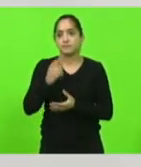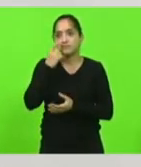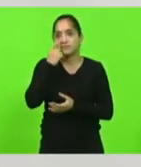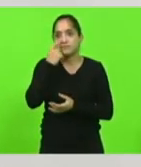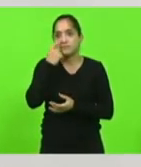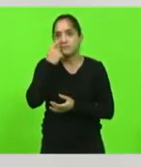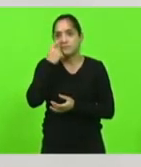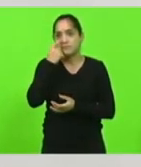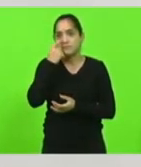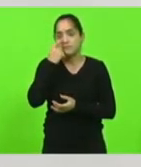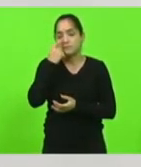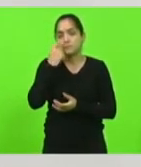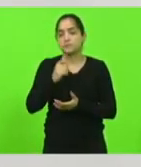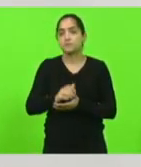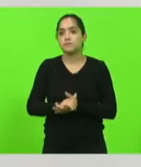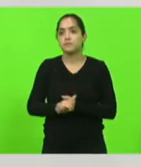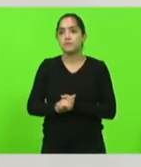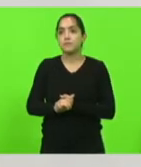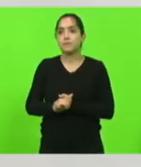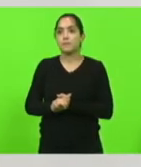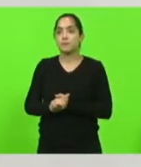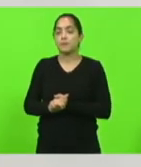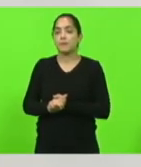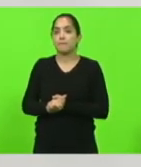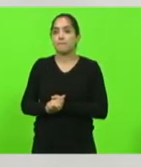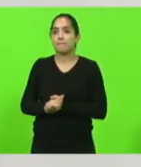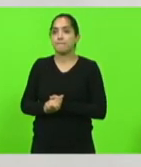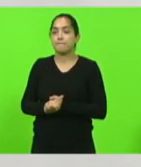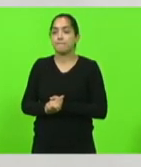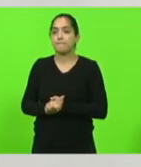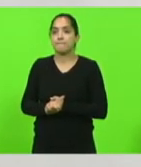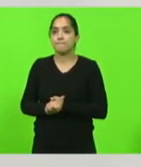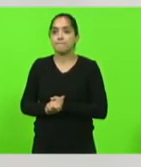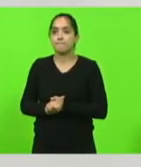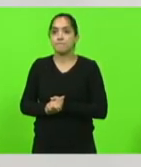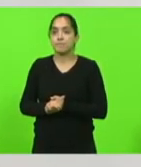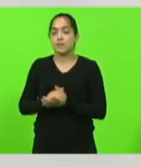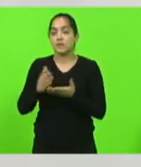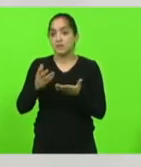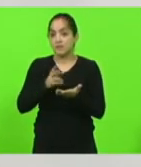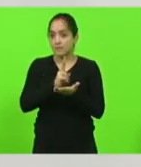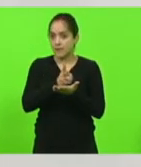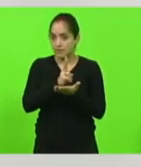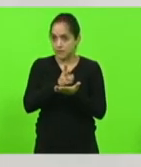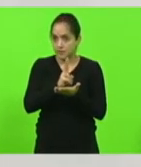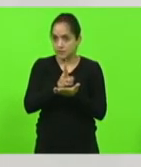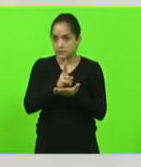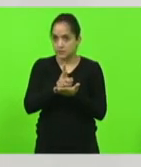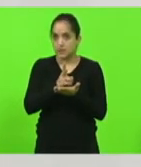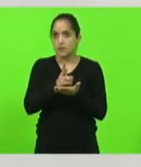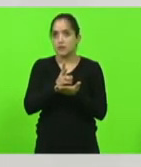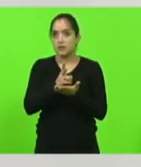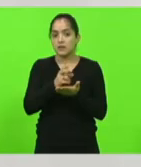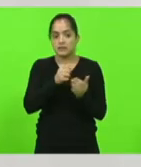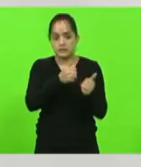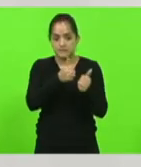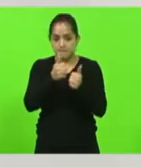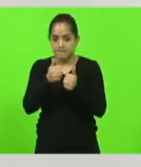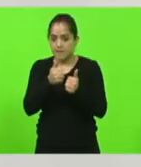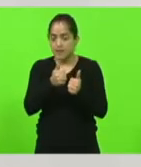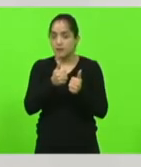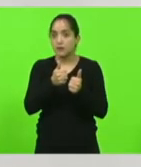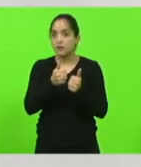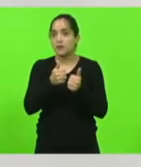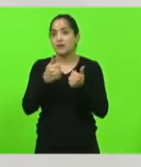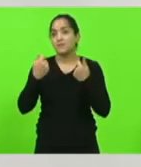investidos no solo catarinense em rodovia catarinense para manter essas rodovias em boas condições estimam-se que